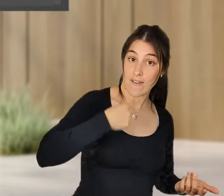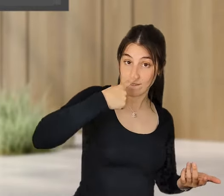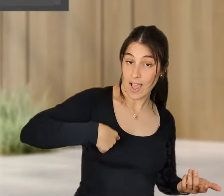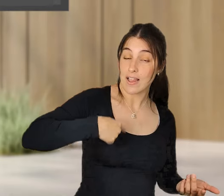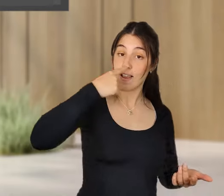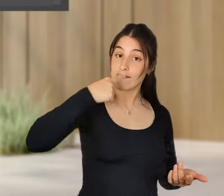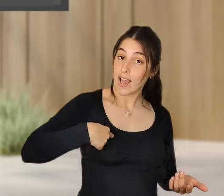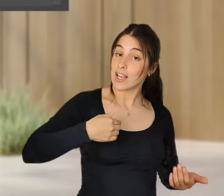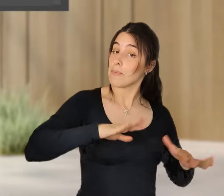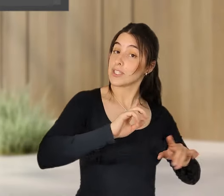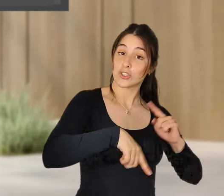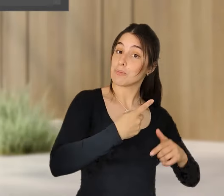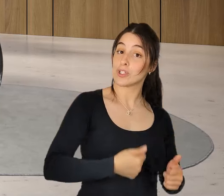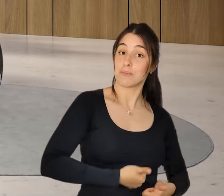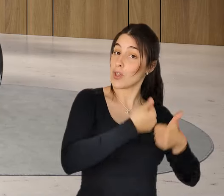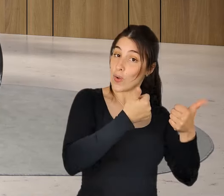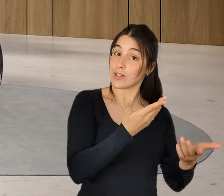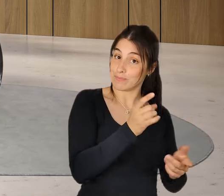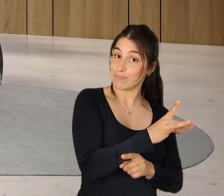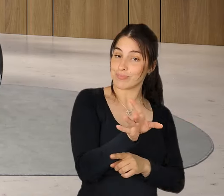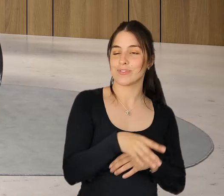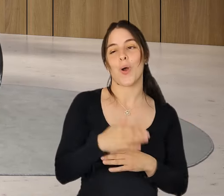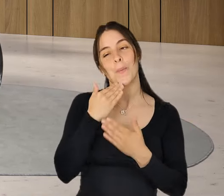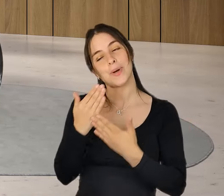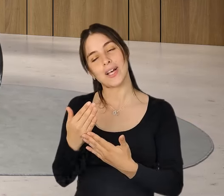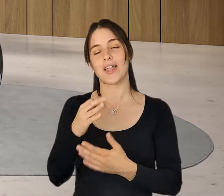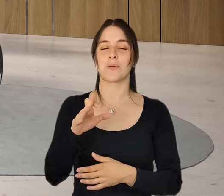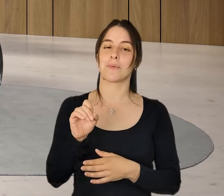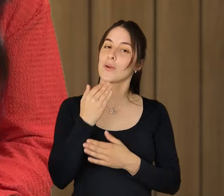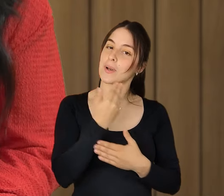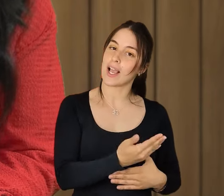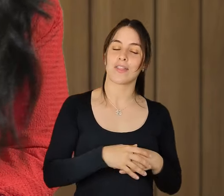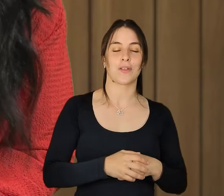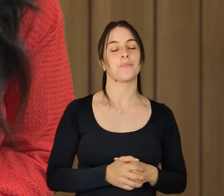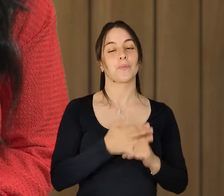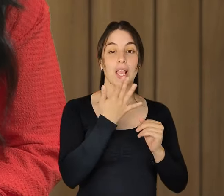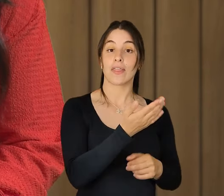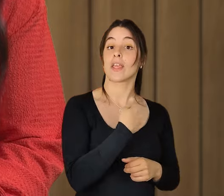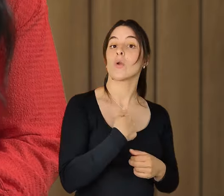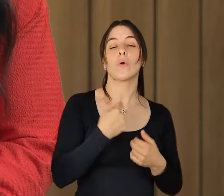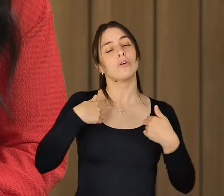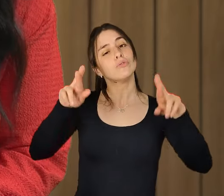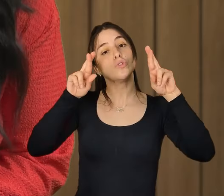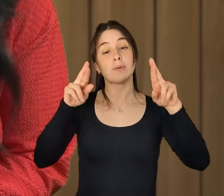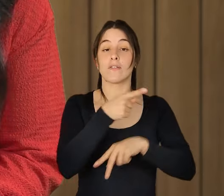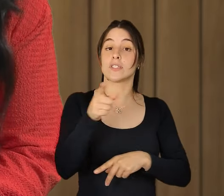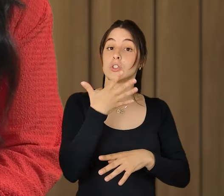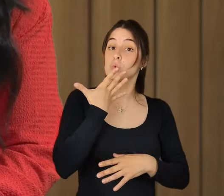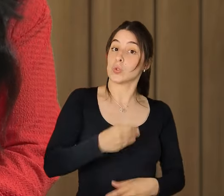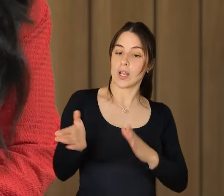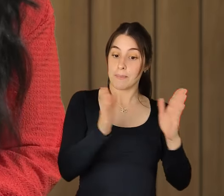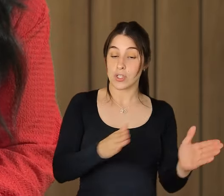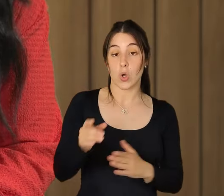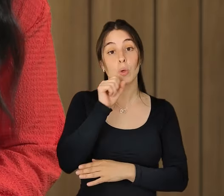ser bem sucedido. Sem dúvida. Obrigada, Pedro, muito obrigada. Foi um prazer. Espero que tenham gostado de mais um episódio. Podes